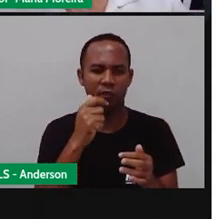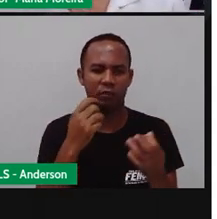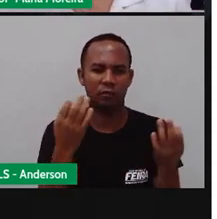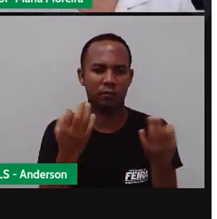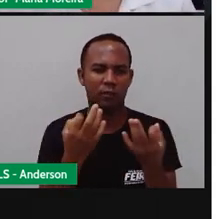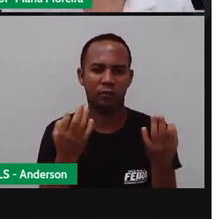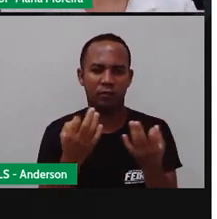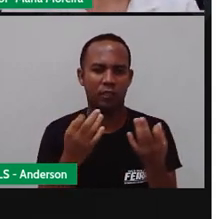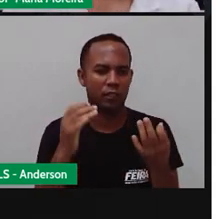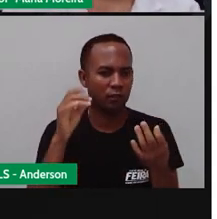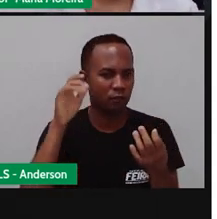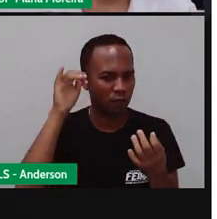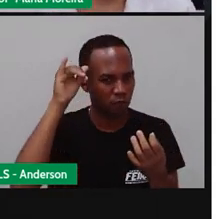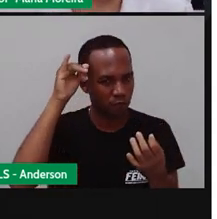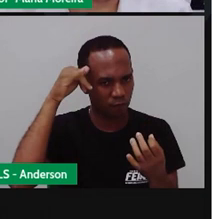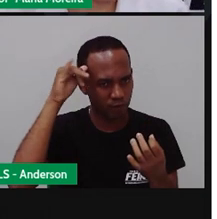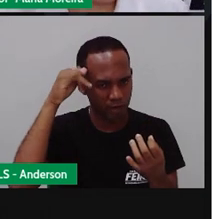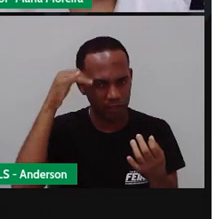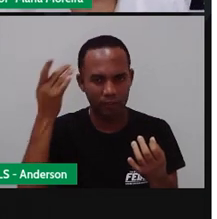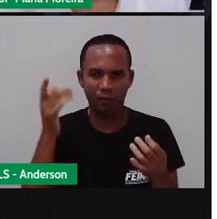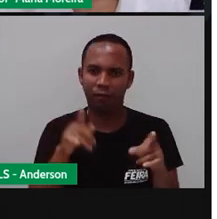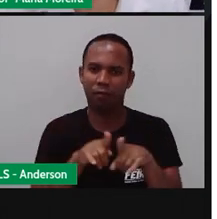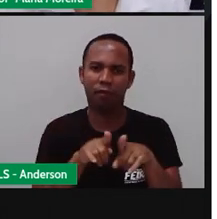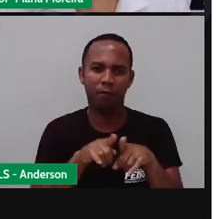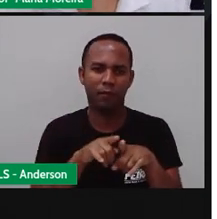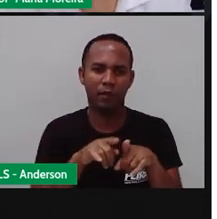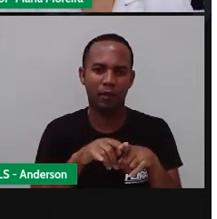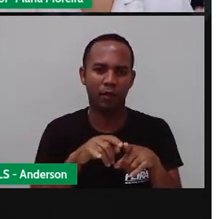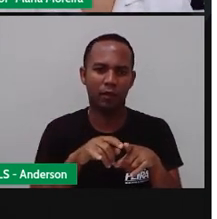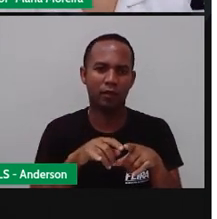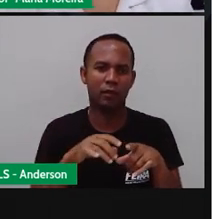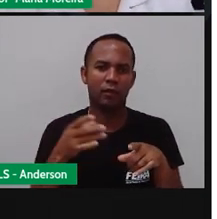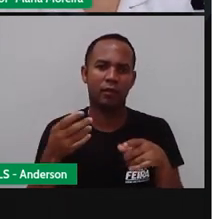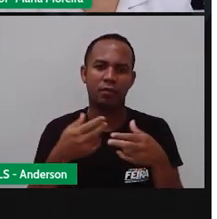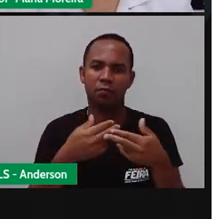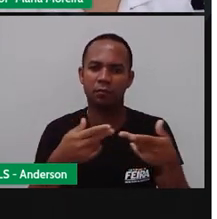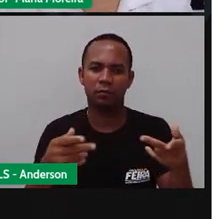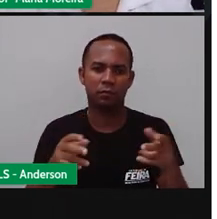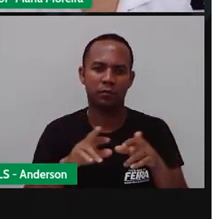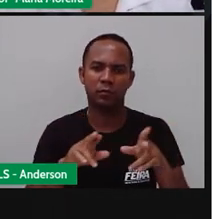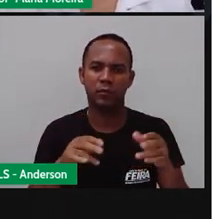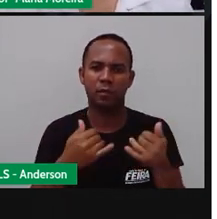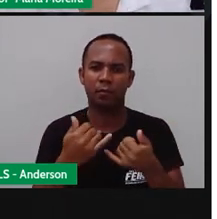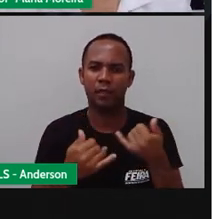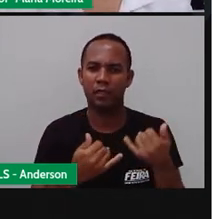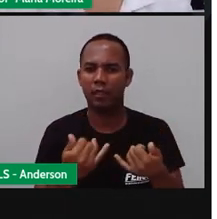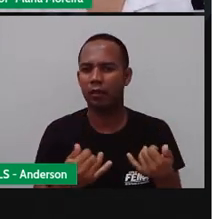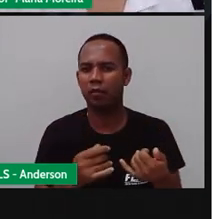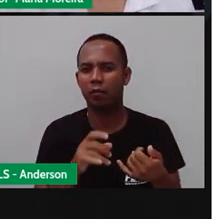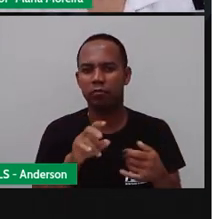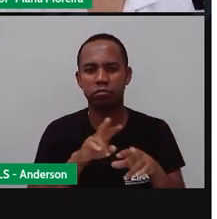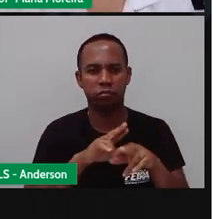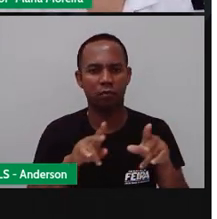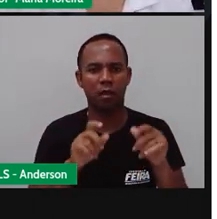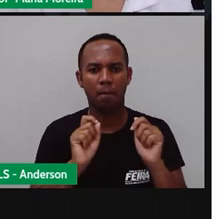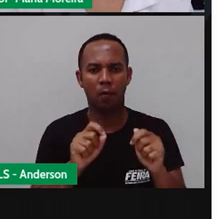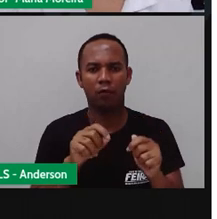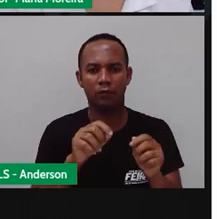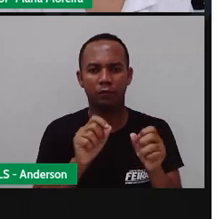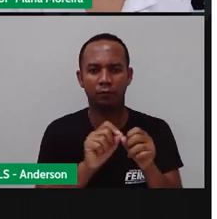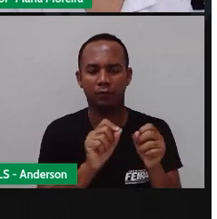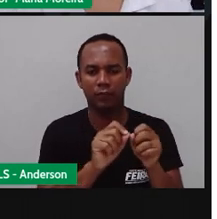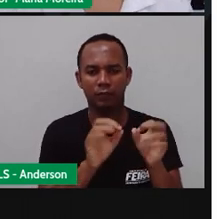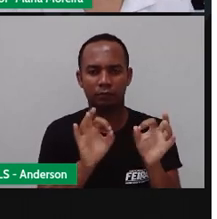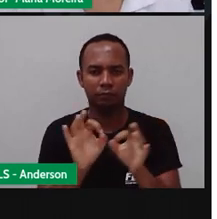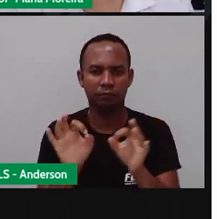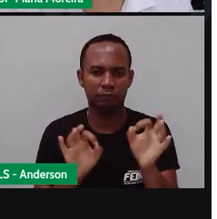vaquinhas Né? Os carneirinhos E aí você pode utilizar Os brinquedinhos Eu não tenho um brinquedo Para colocar na